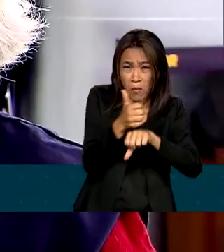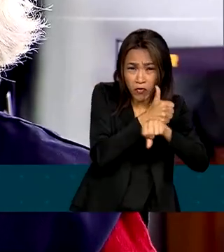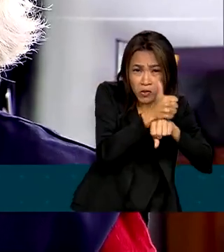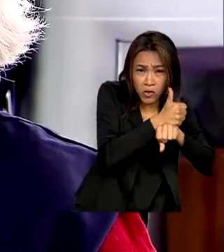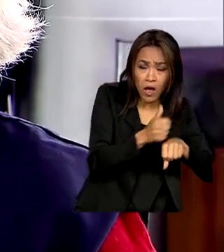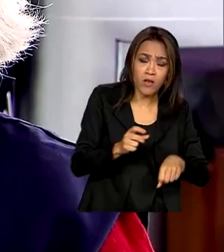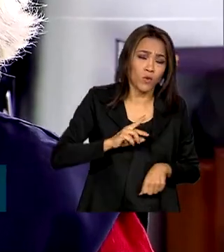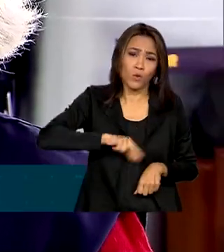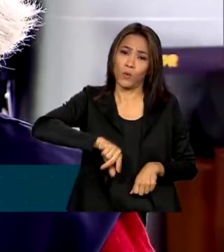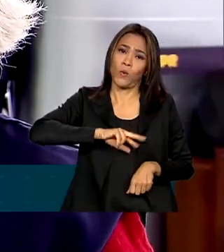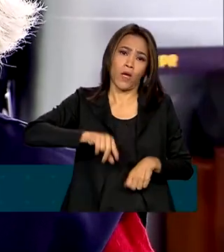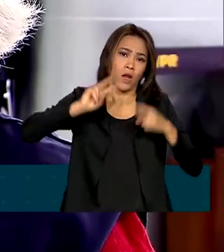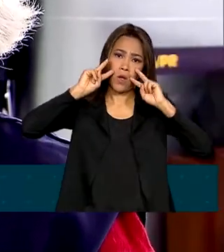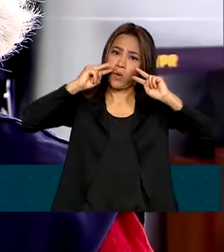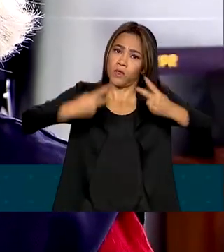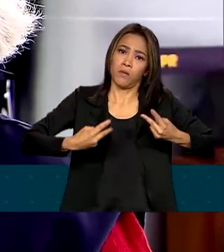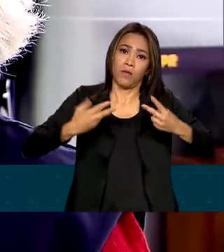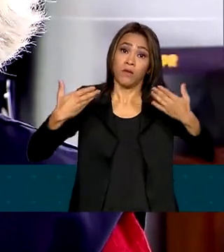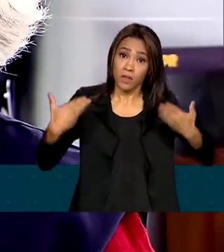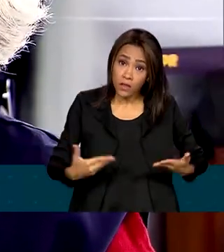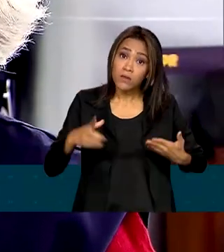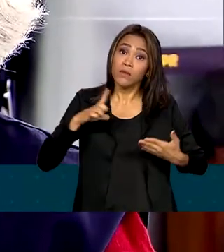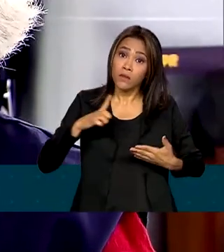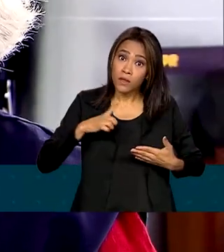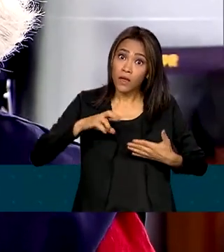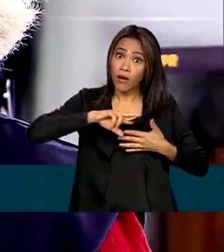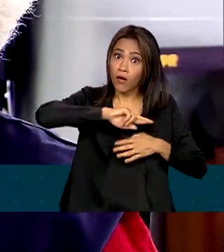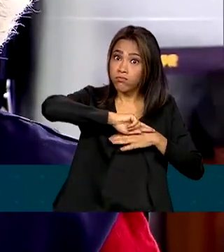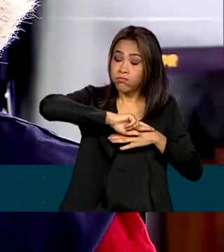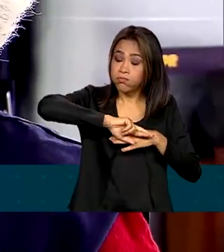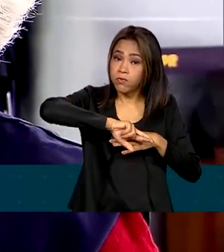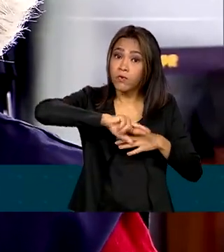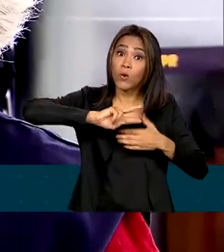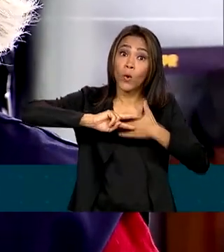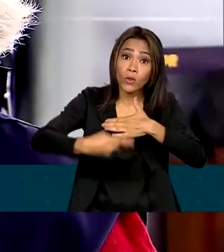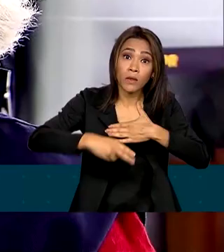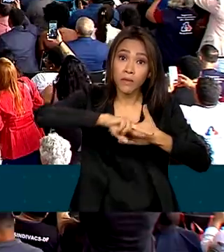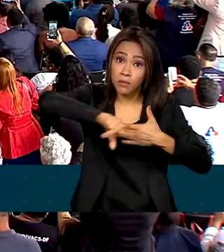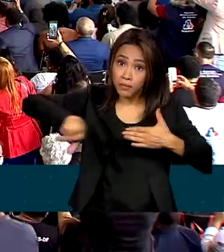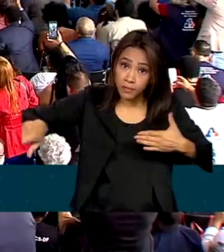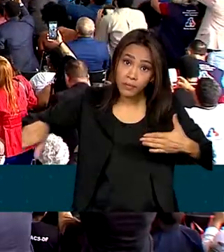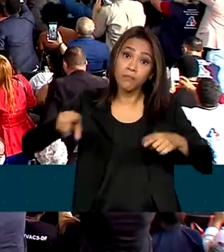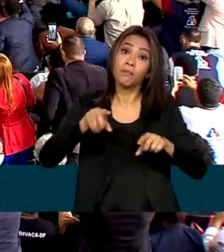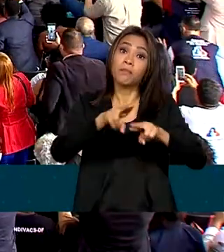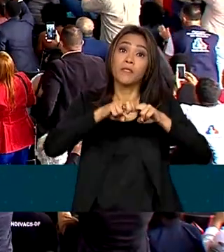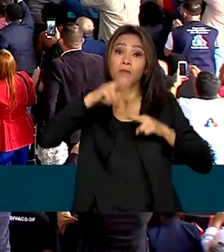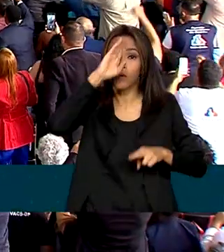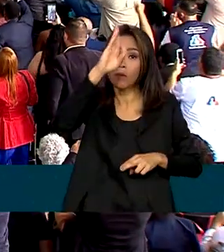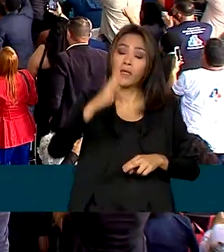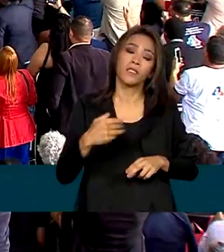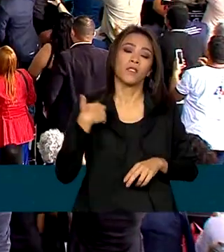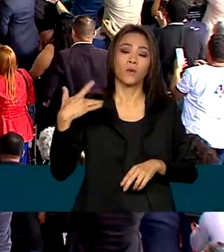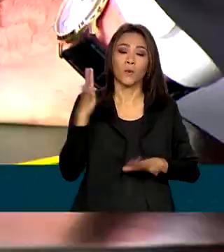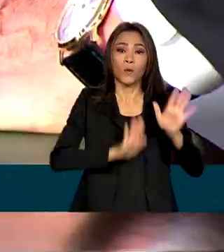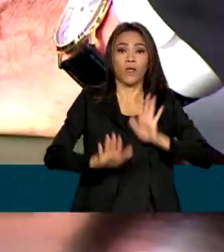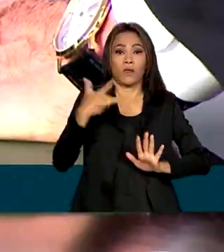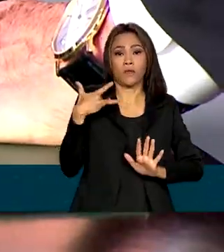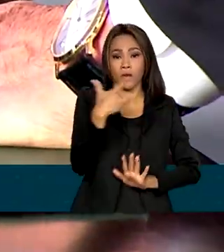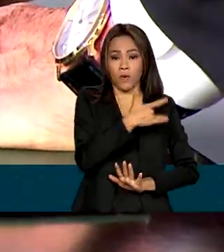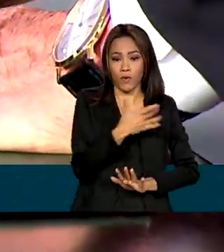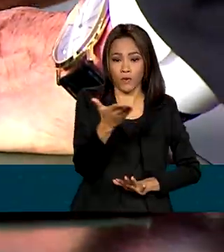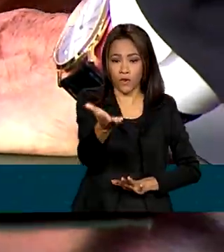Isso implica em várias questões, inclusive na nossa insalubridade. Na cerimônia, o presidente Lula